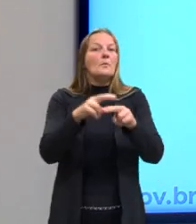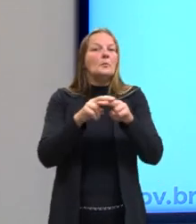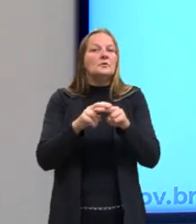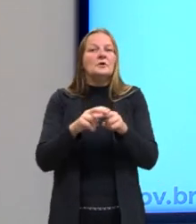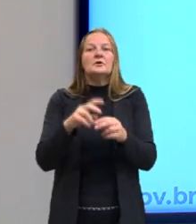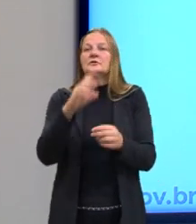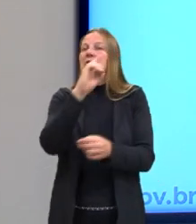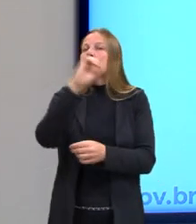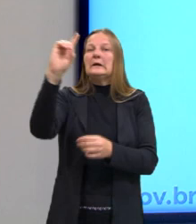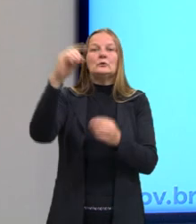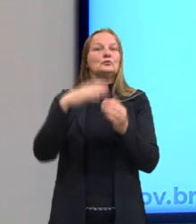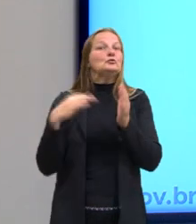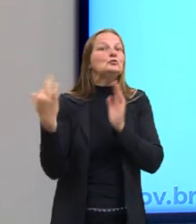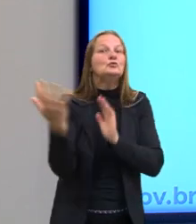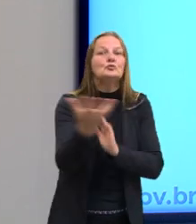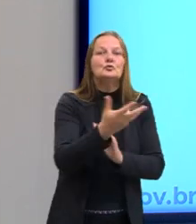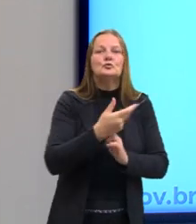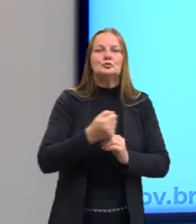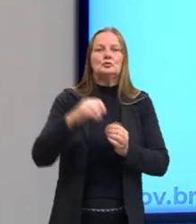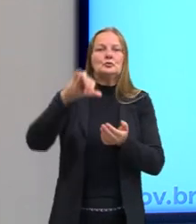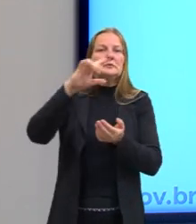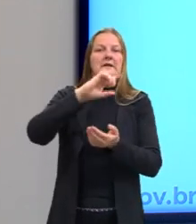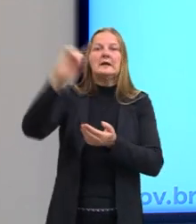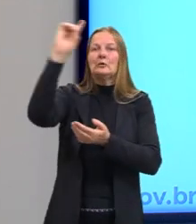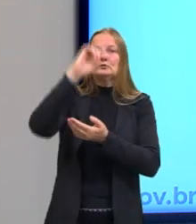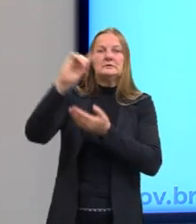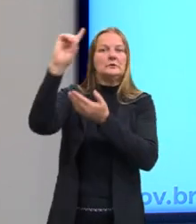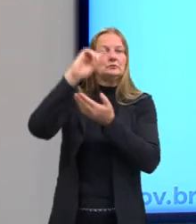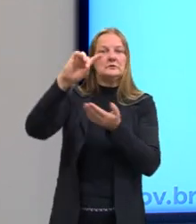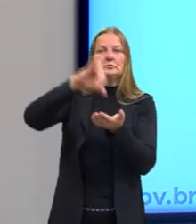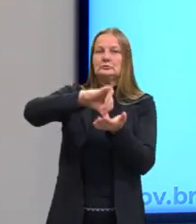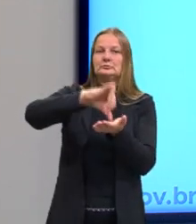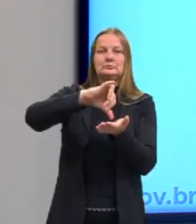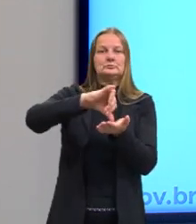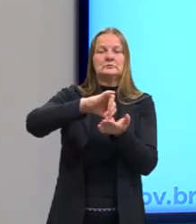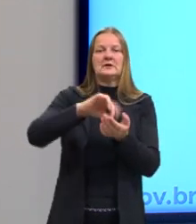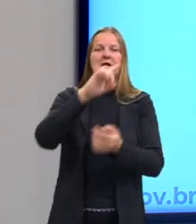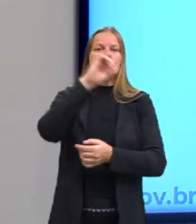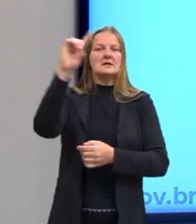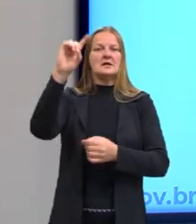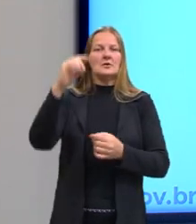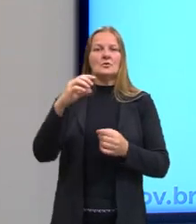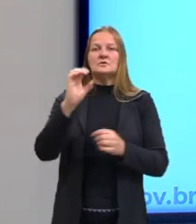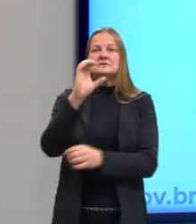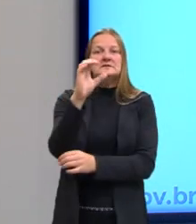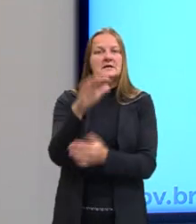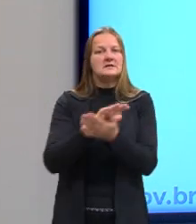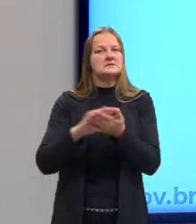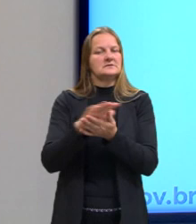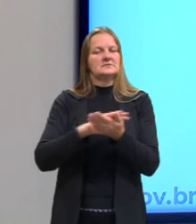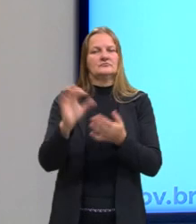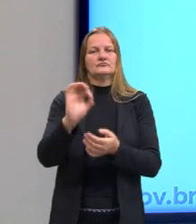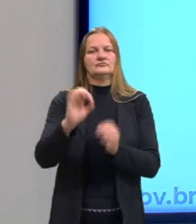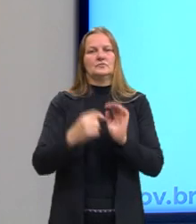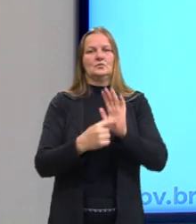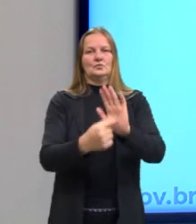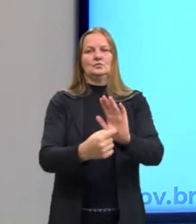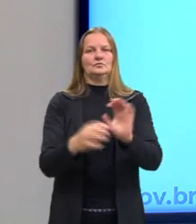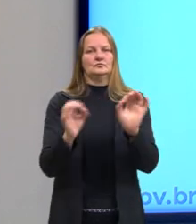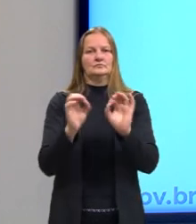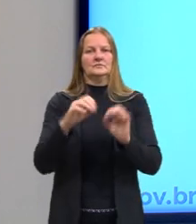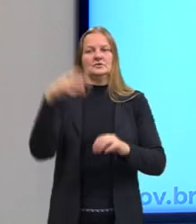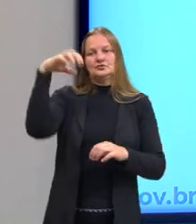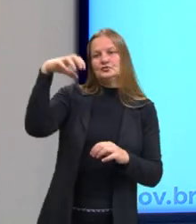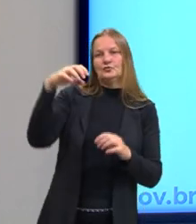né? Deus era o centro de tudo. Para essa sociedade, era Deus que definia, não era a ciência que mostrava como chovia, como não